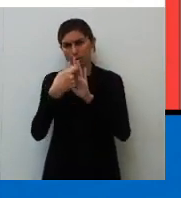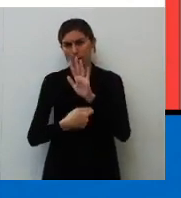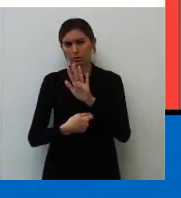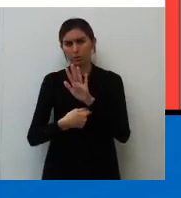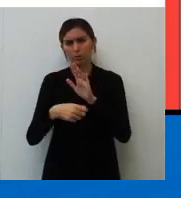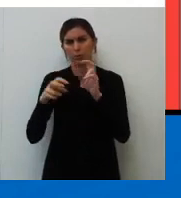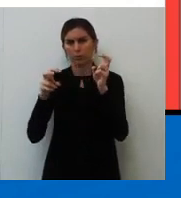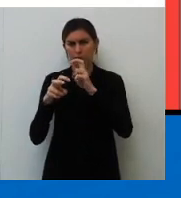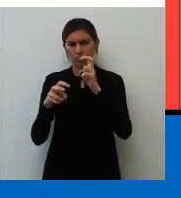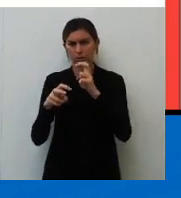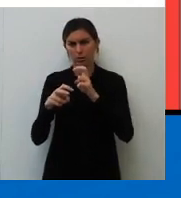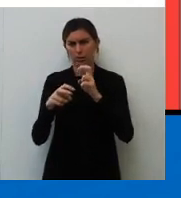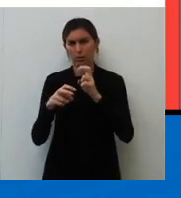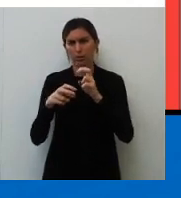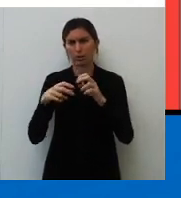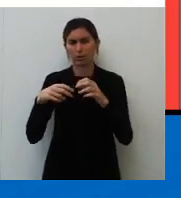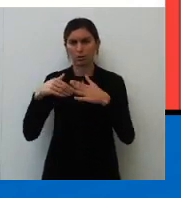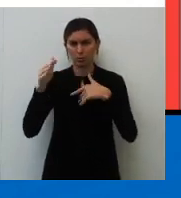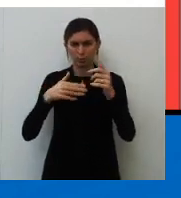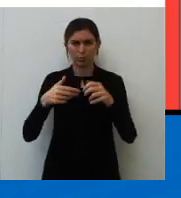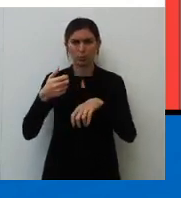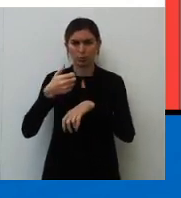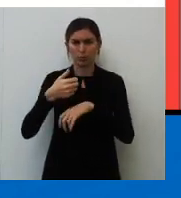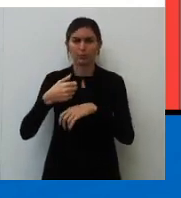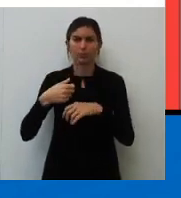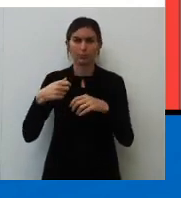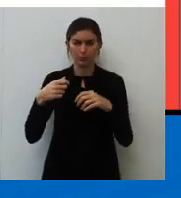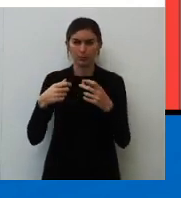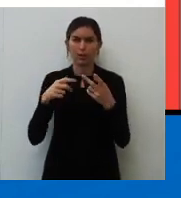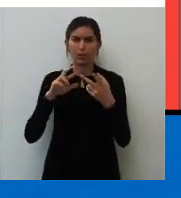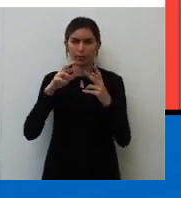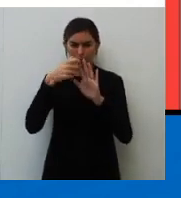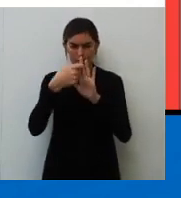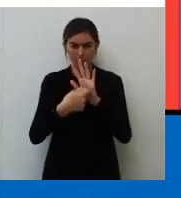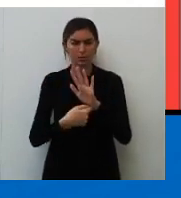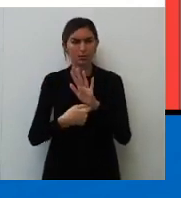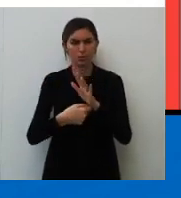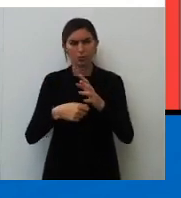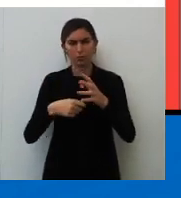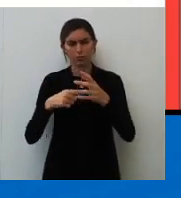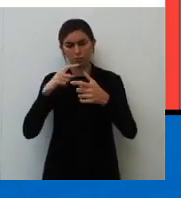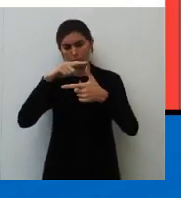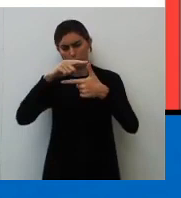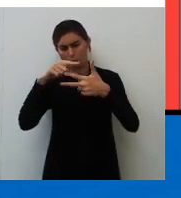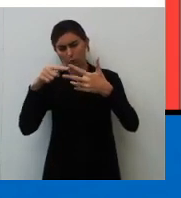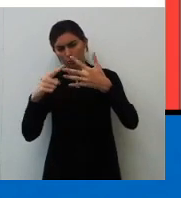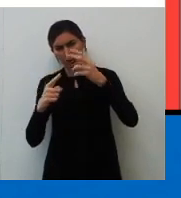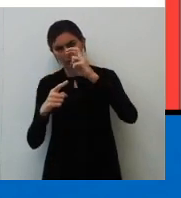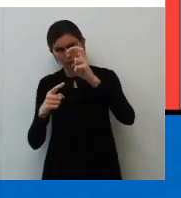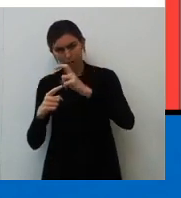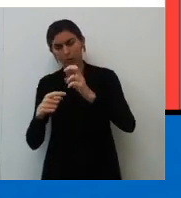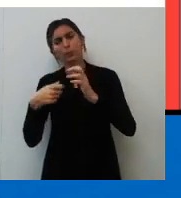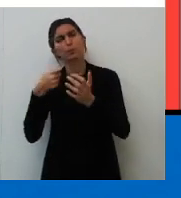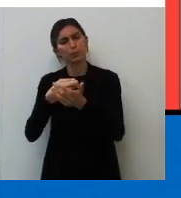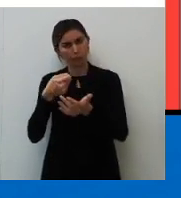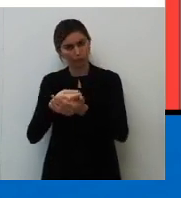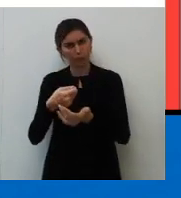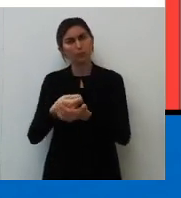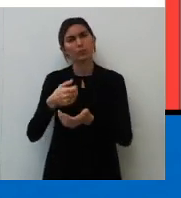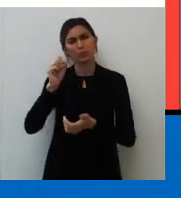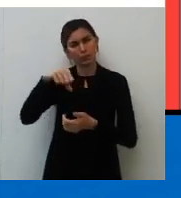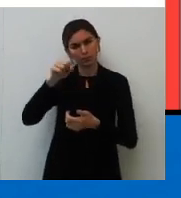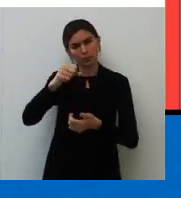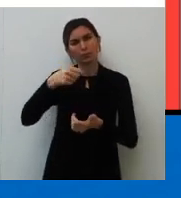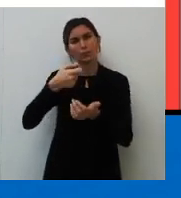É. A quinta competência... Eduarda Dudes mandou pro meu Instagram aqui. Coisa boa. Obrigado pela participação, Eduarda. Olha, Eduarda.